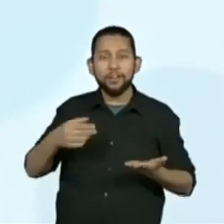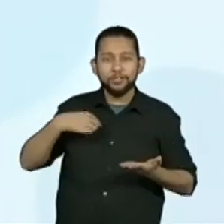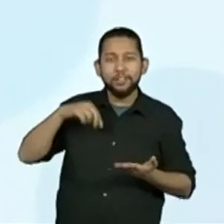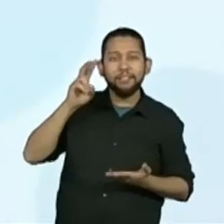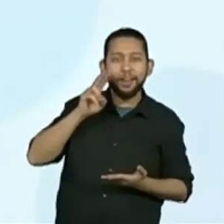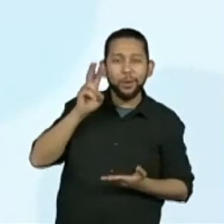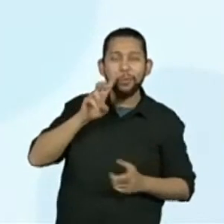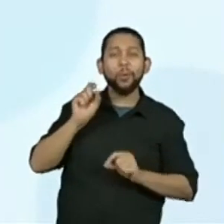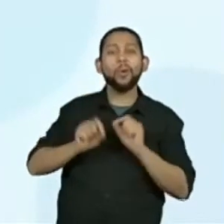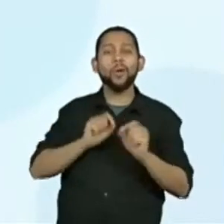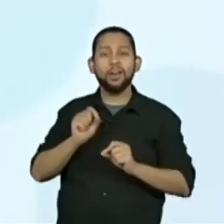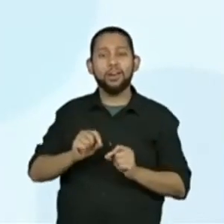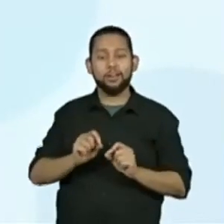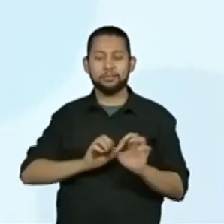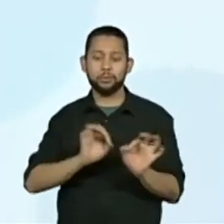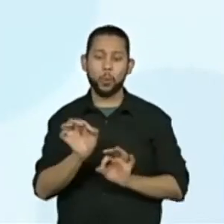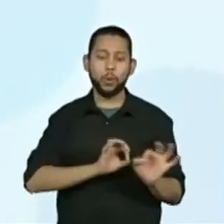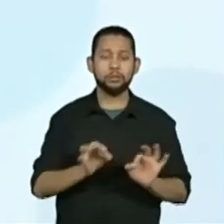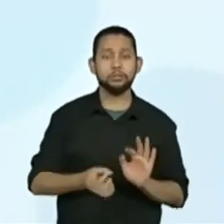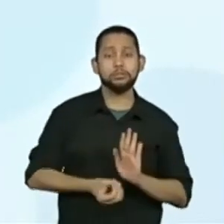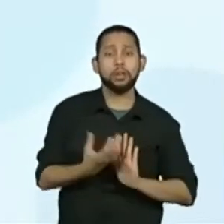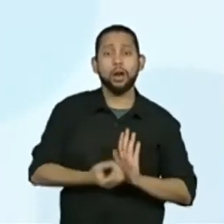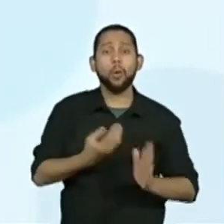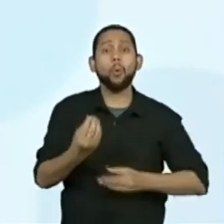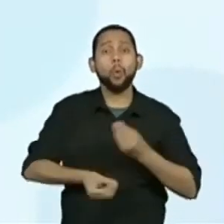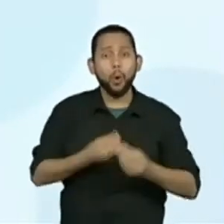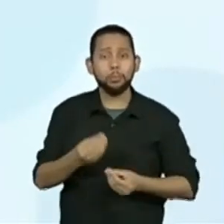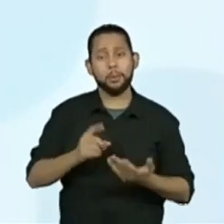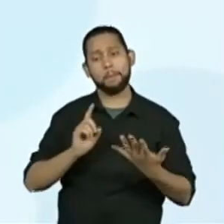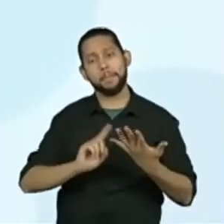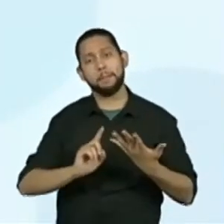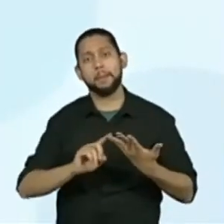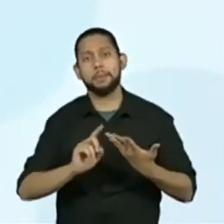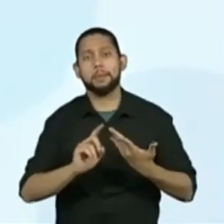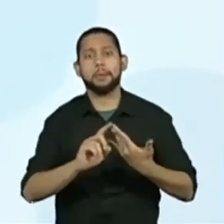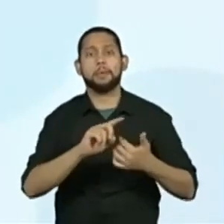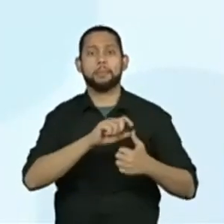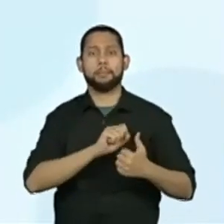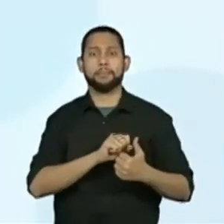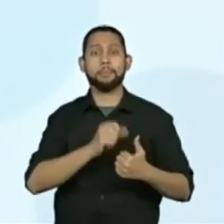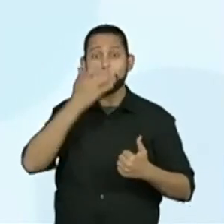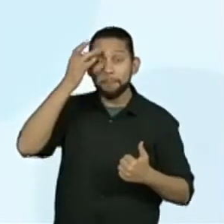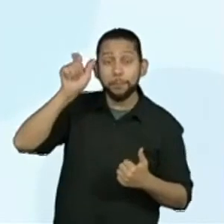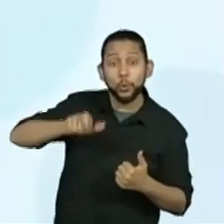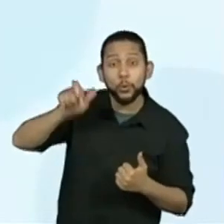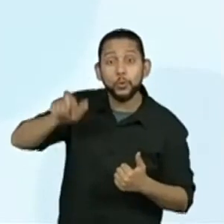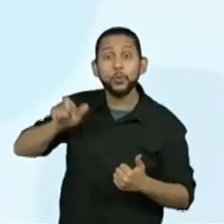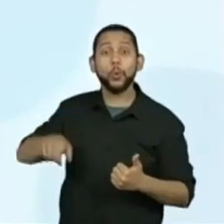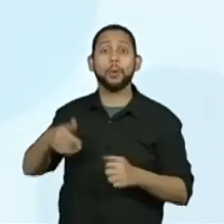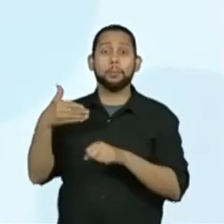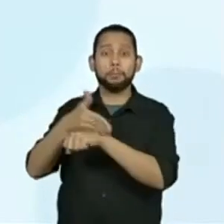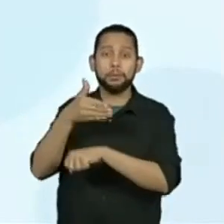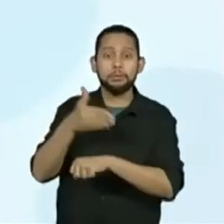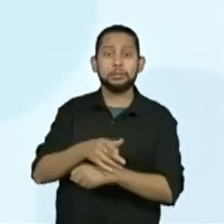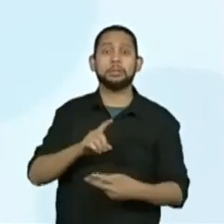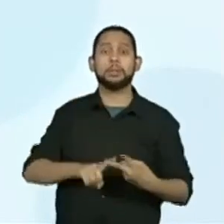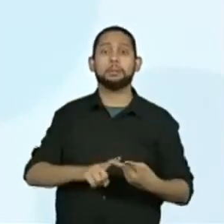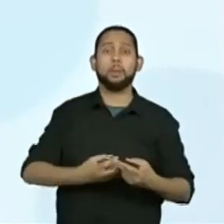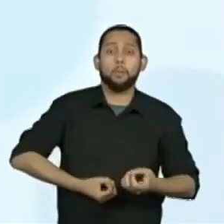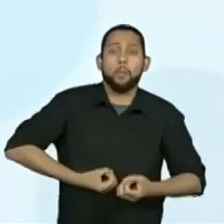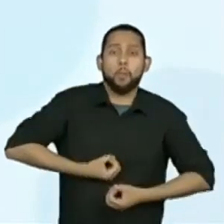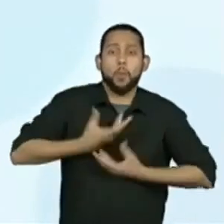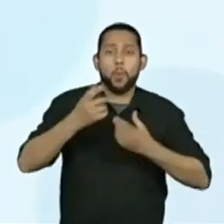organização do sarau. Os poemas, os autores e os participantes.